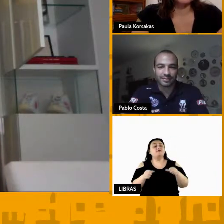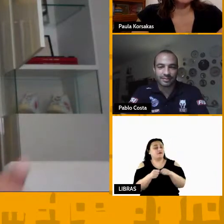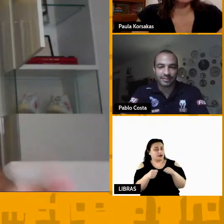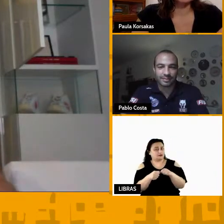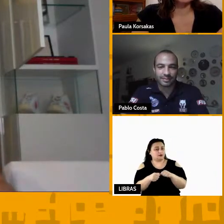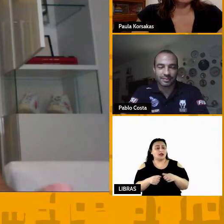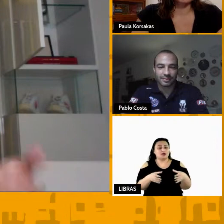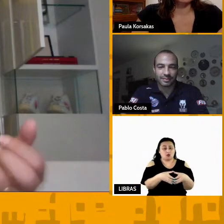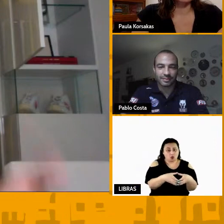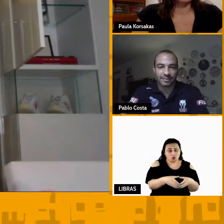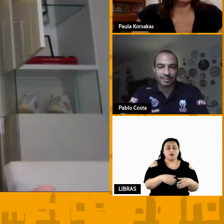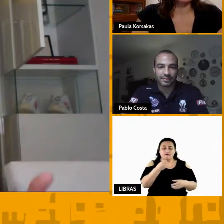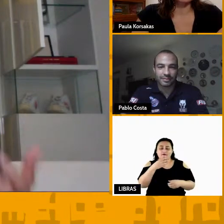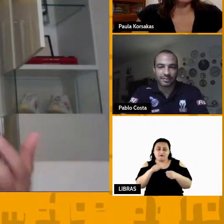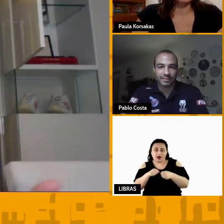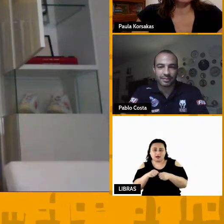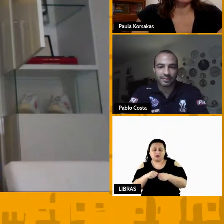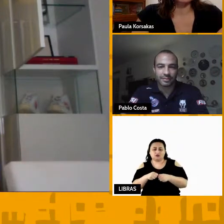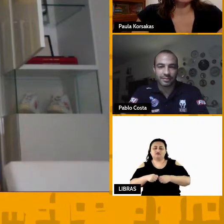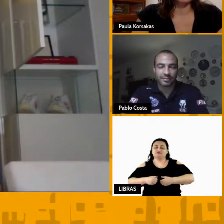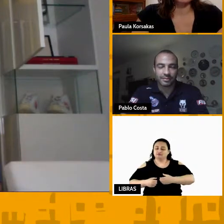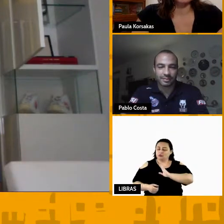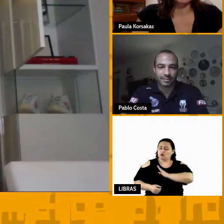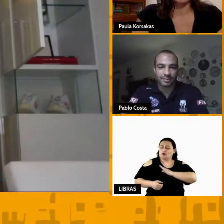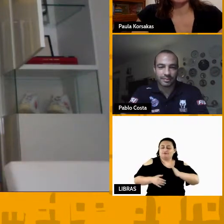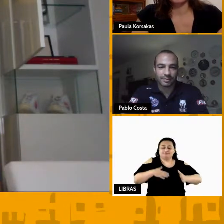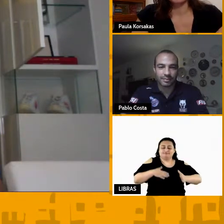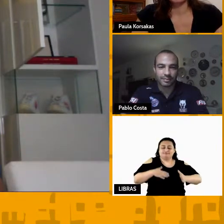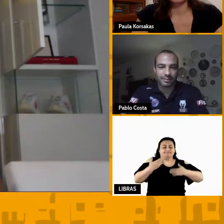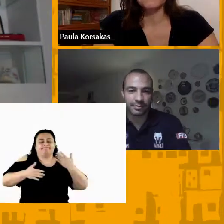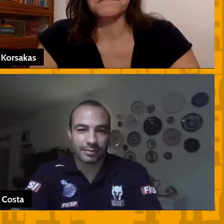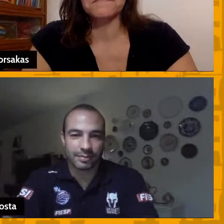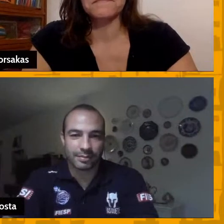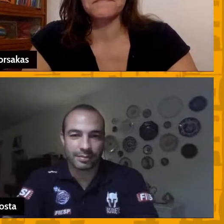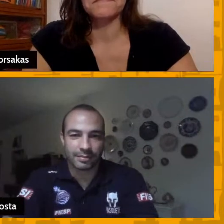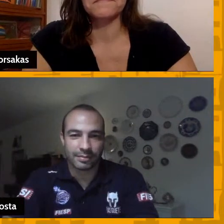o time, então eu faço e faço com a maior alegria do mundo.